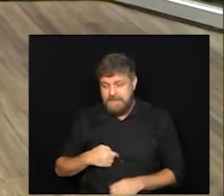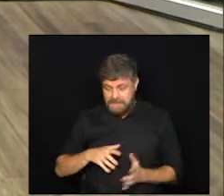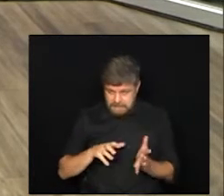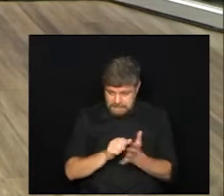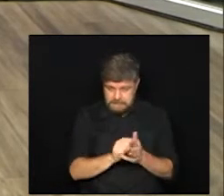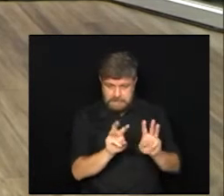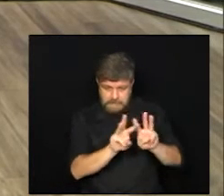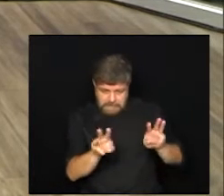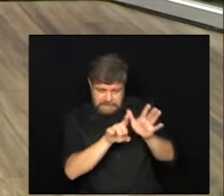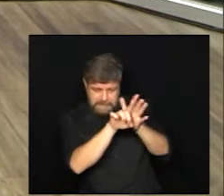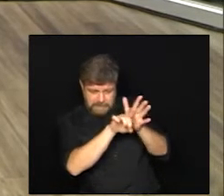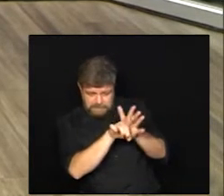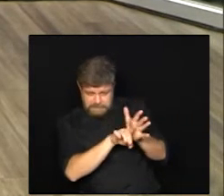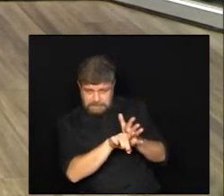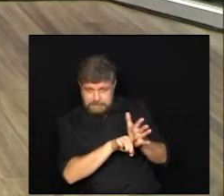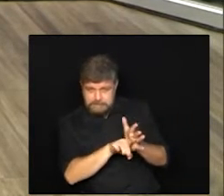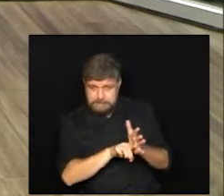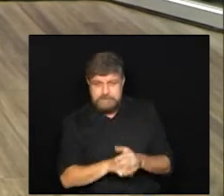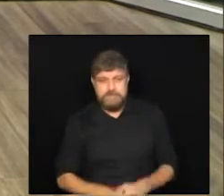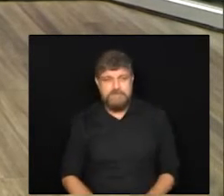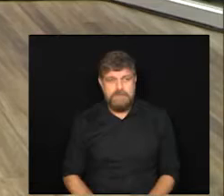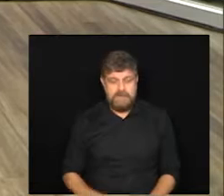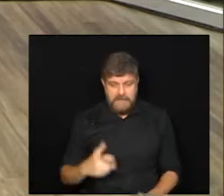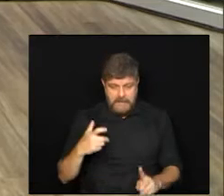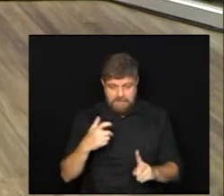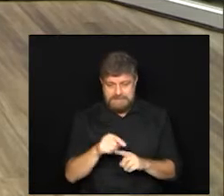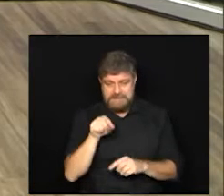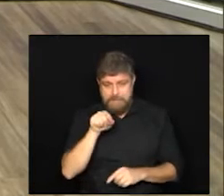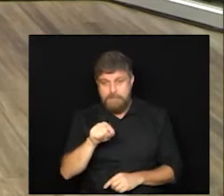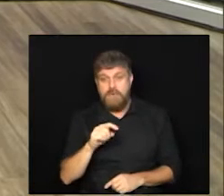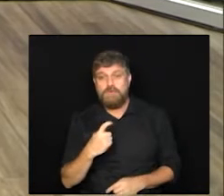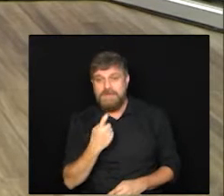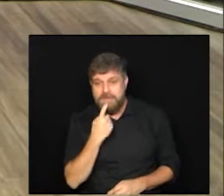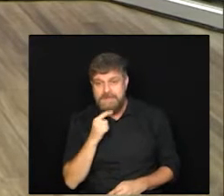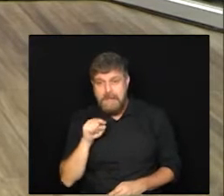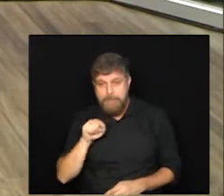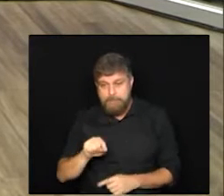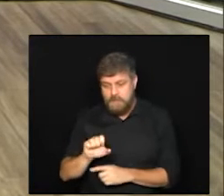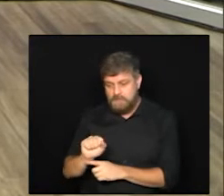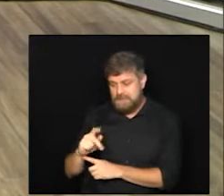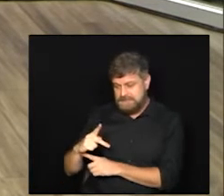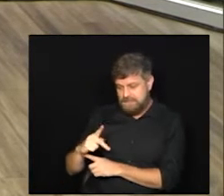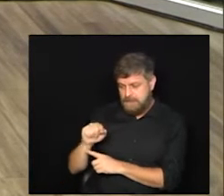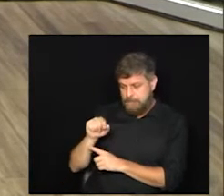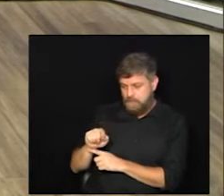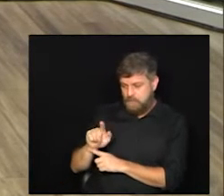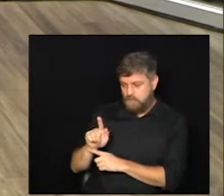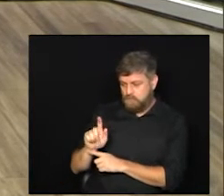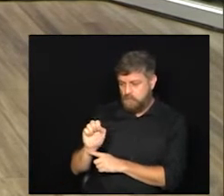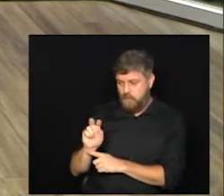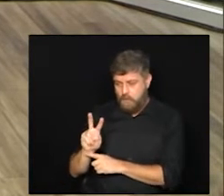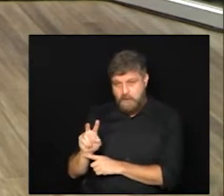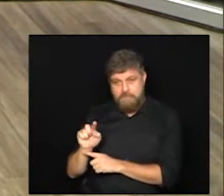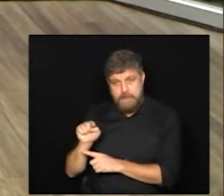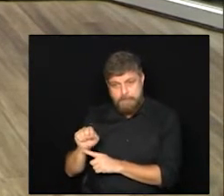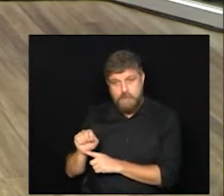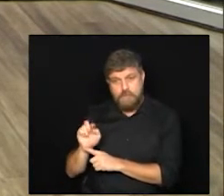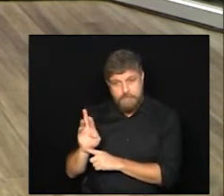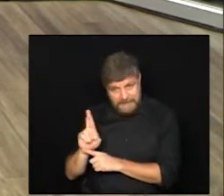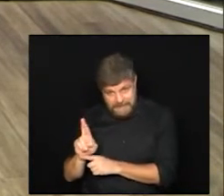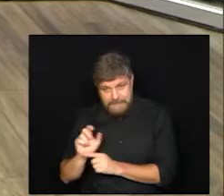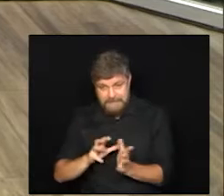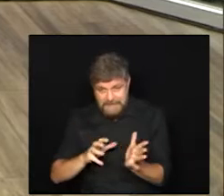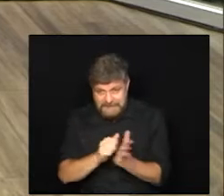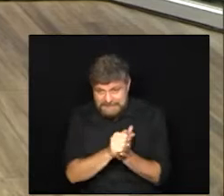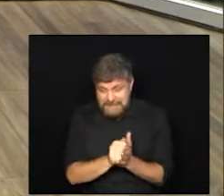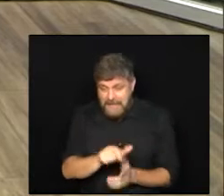site vacina ponto é vacina.campinas.sp.gov.br para você poder fazer o seu agendamento e